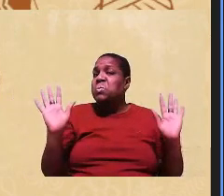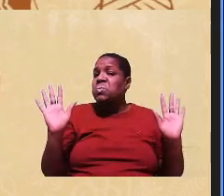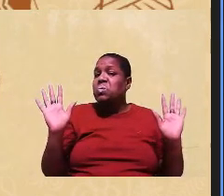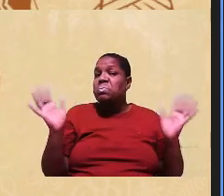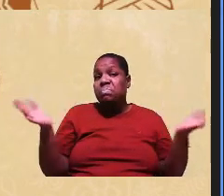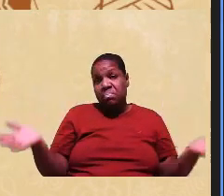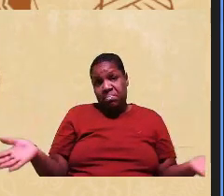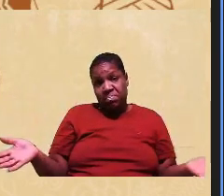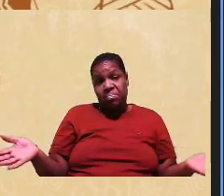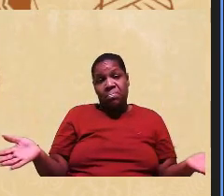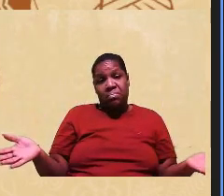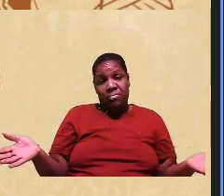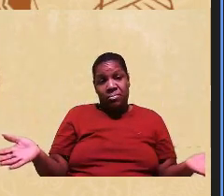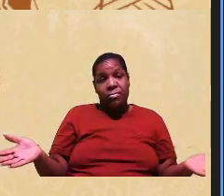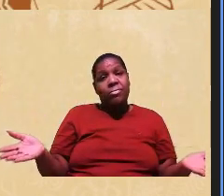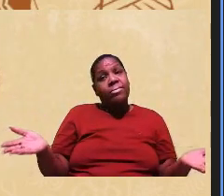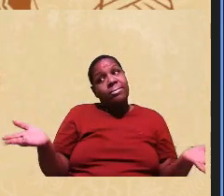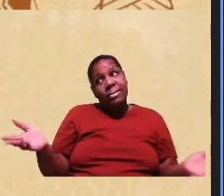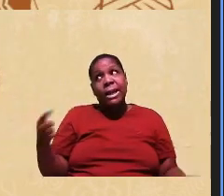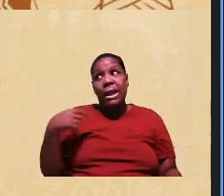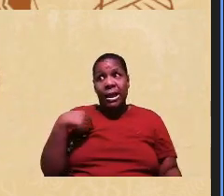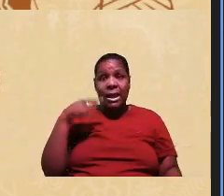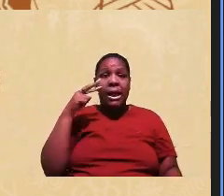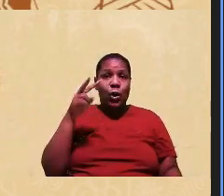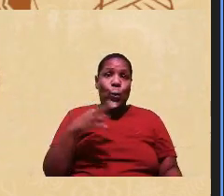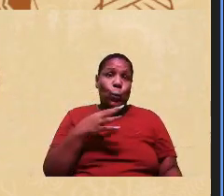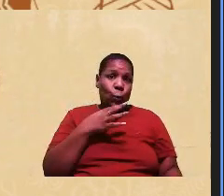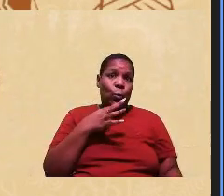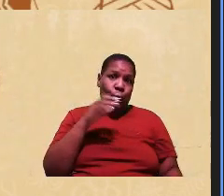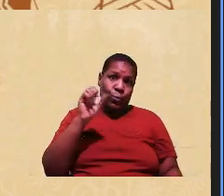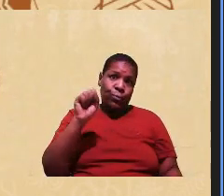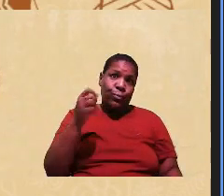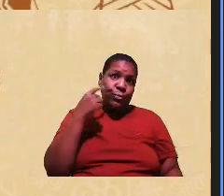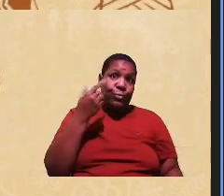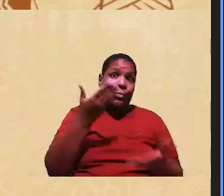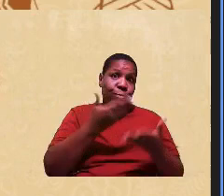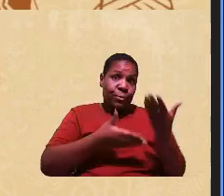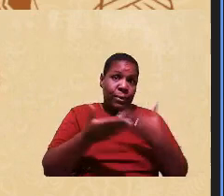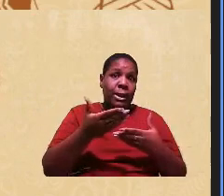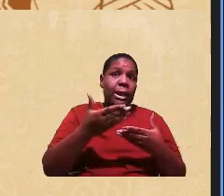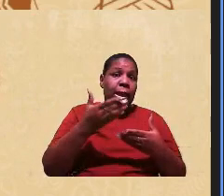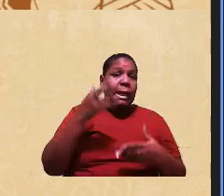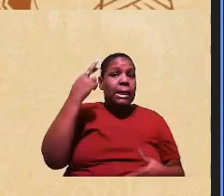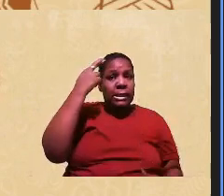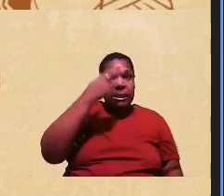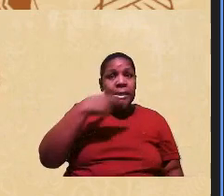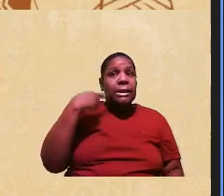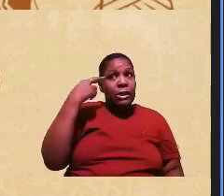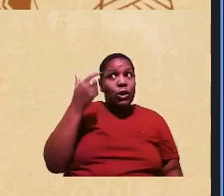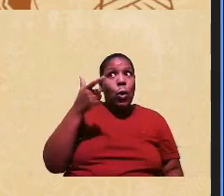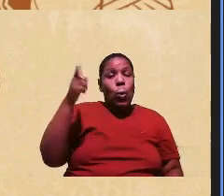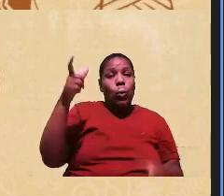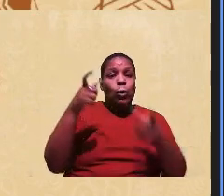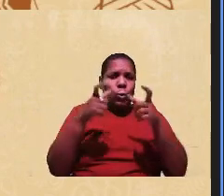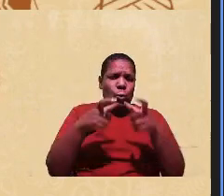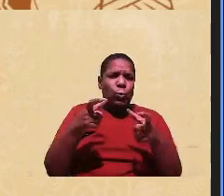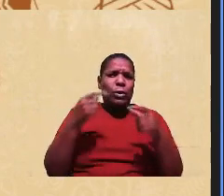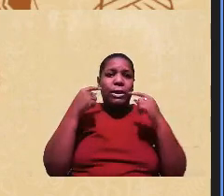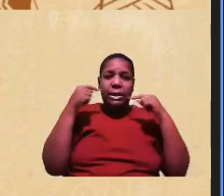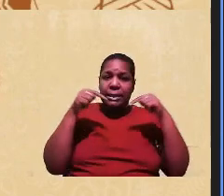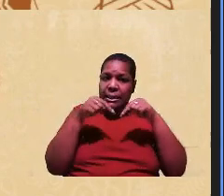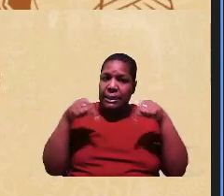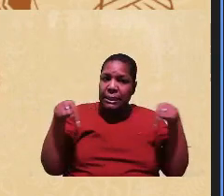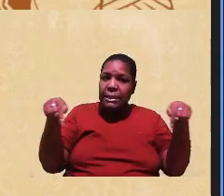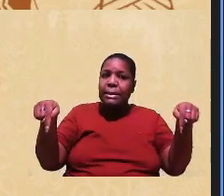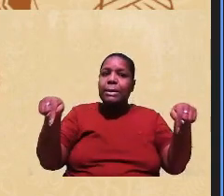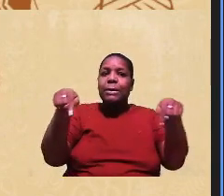Fora, do ponto de vista mesmo do conhecimento, porque em relações sociais se eu quisesse saber eu tinha que ir para outro lugar, né? Porque aquele espaço de